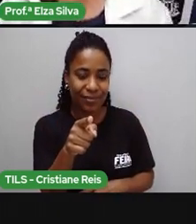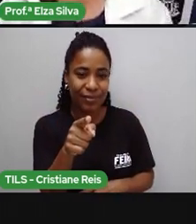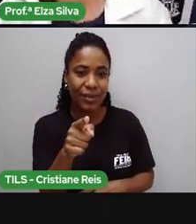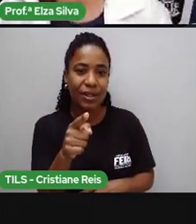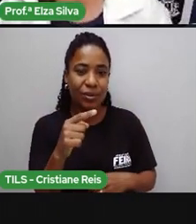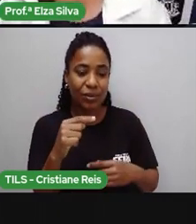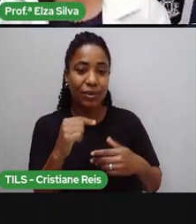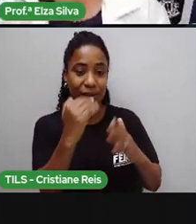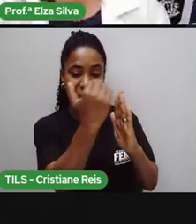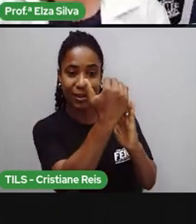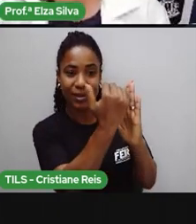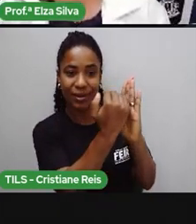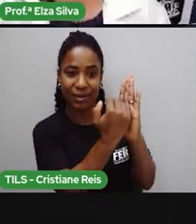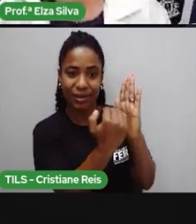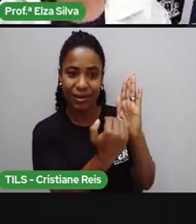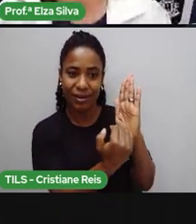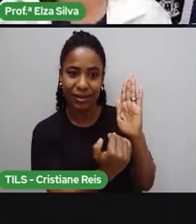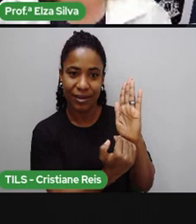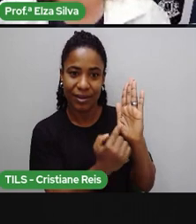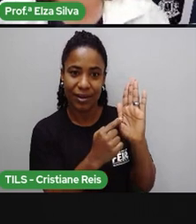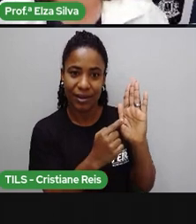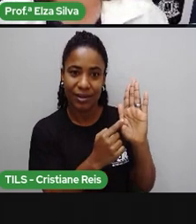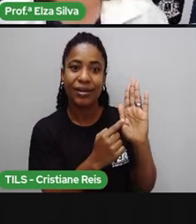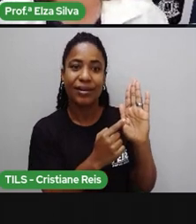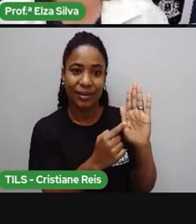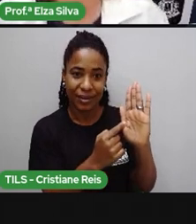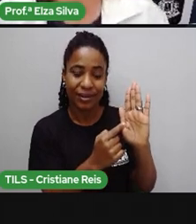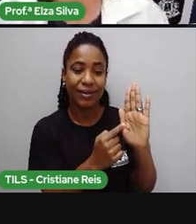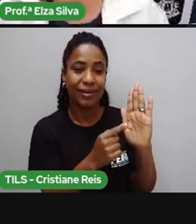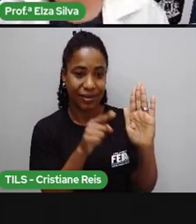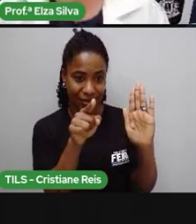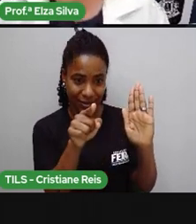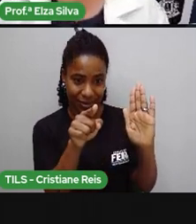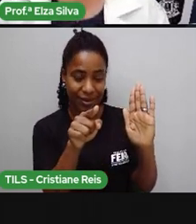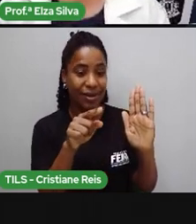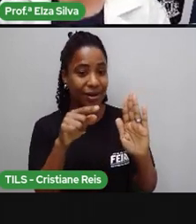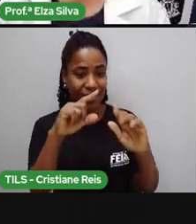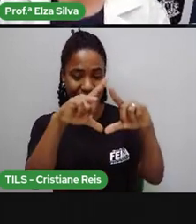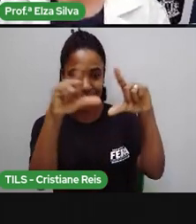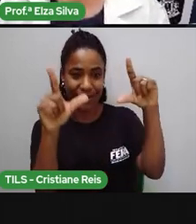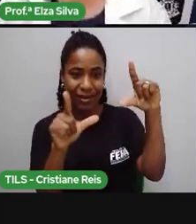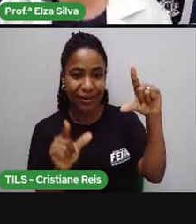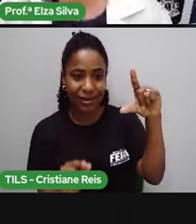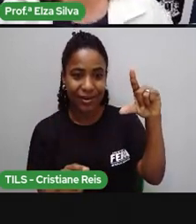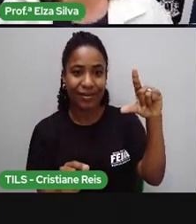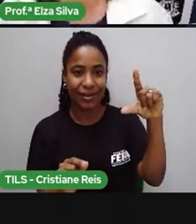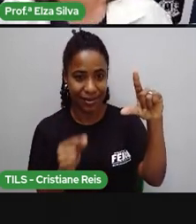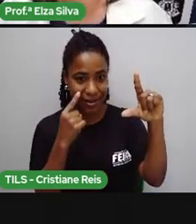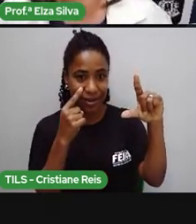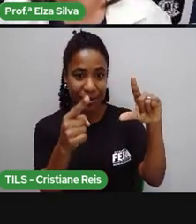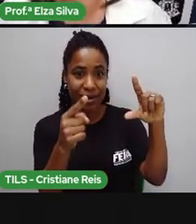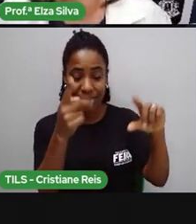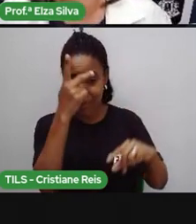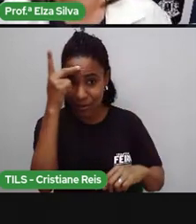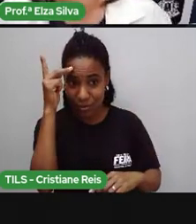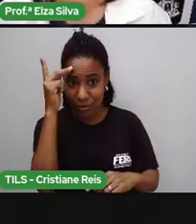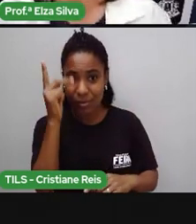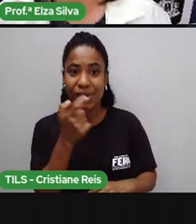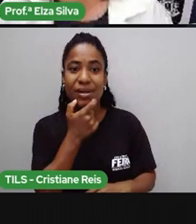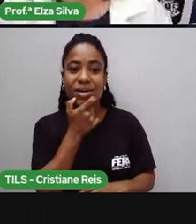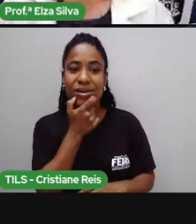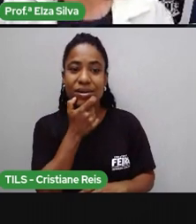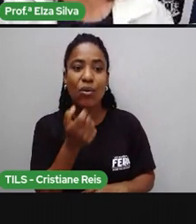Logo no início, vocês têm Africans, né? A quantidade de pessoas que falam esse idioma.